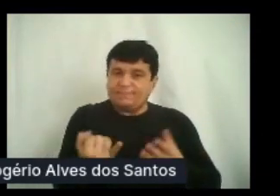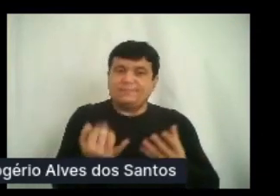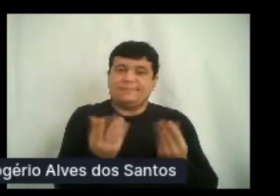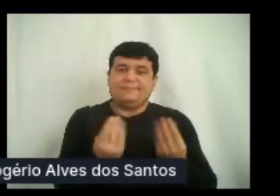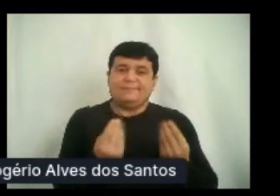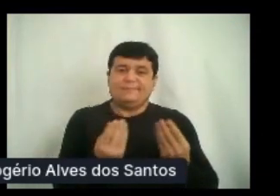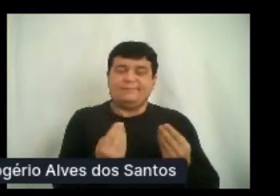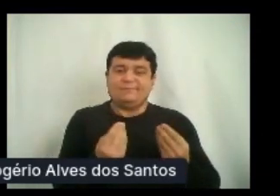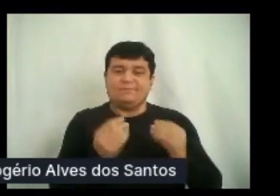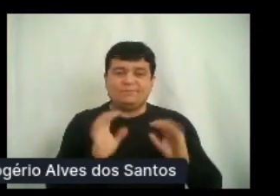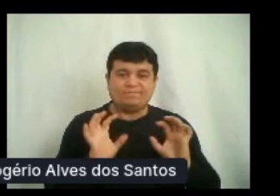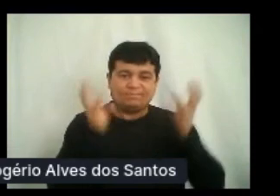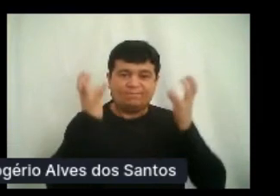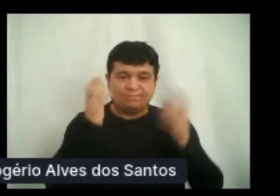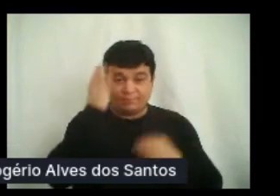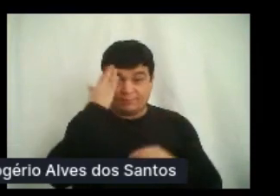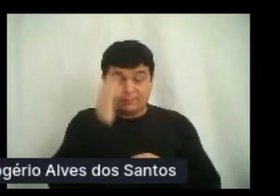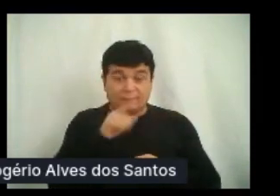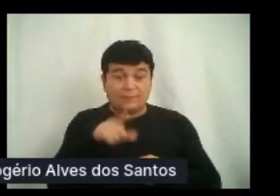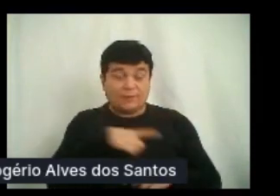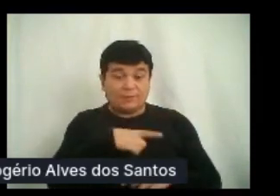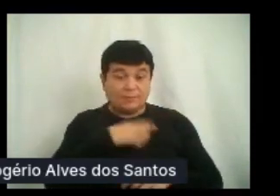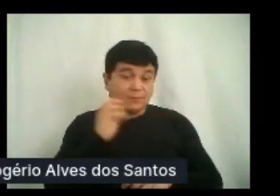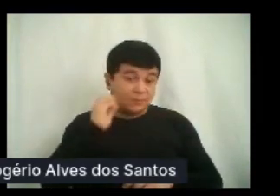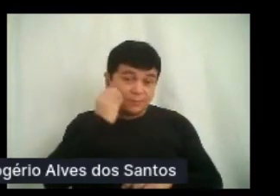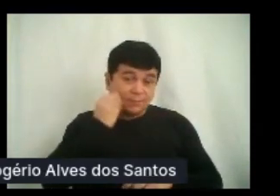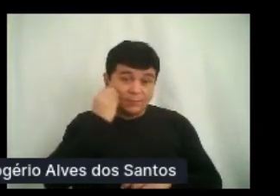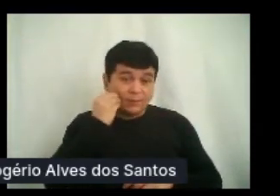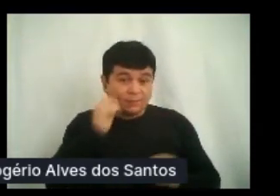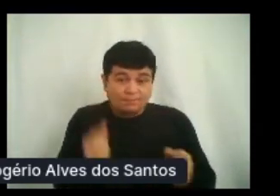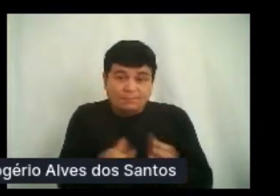e que seja uma experiência sensacional.